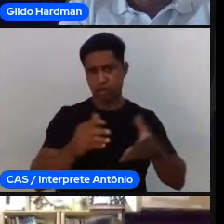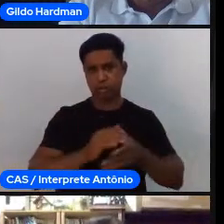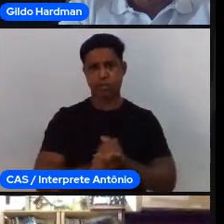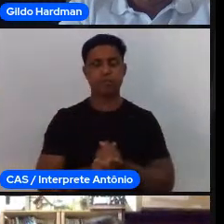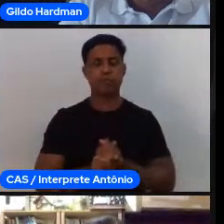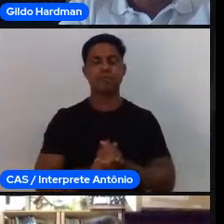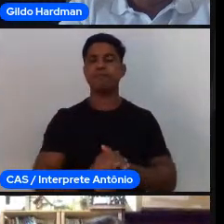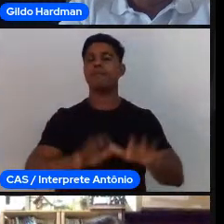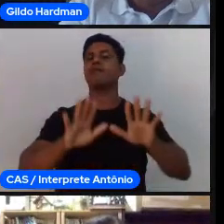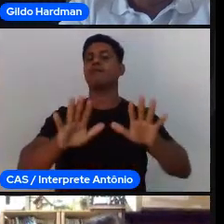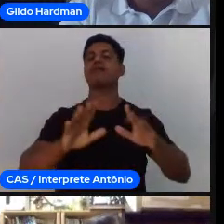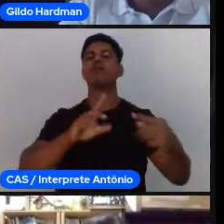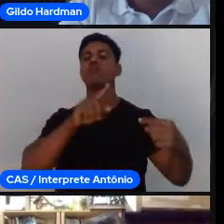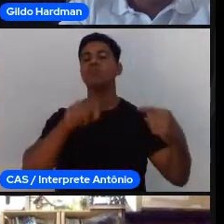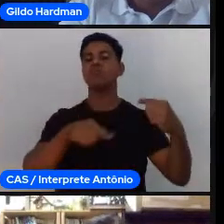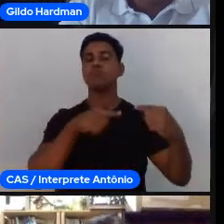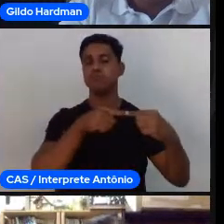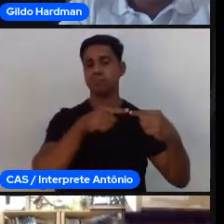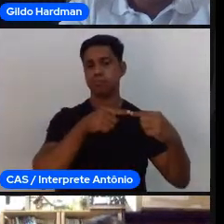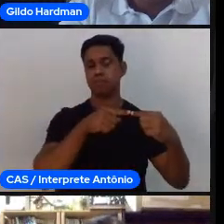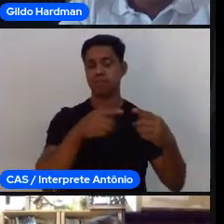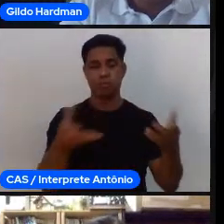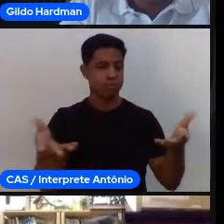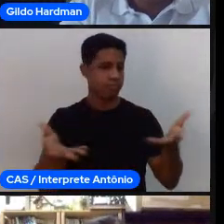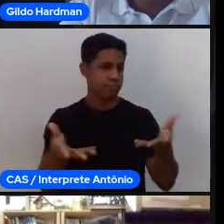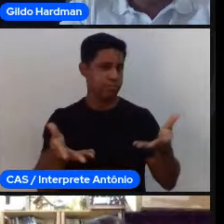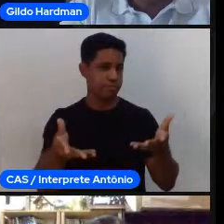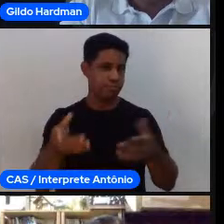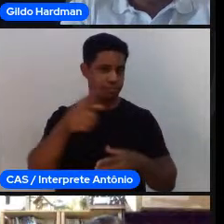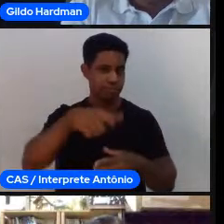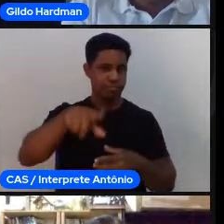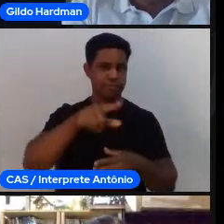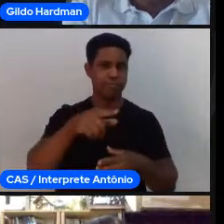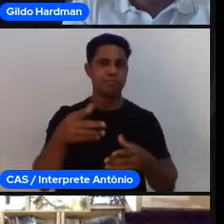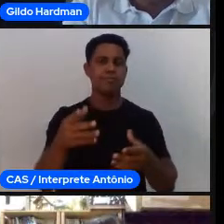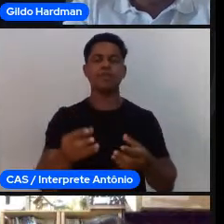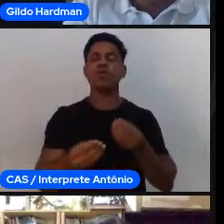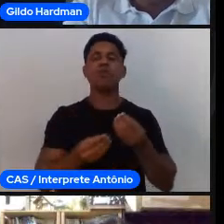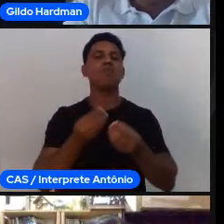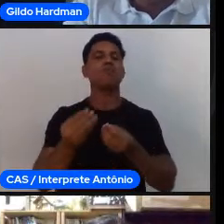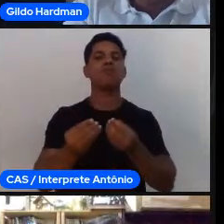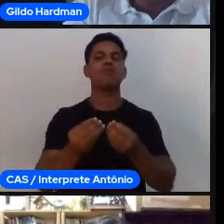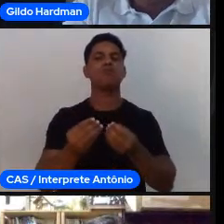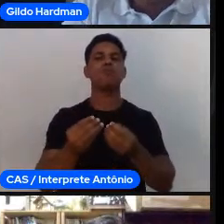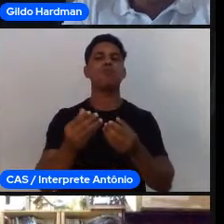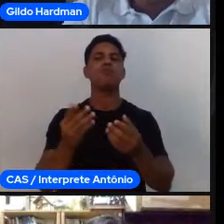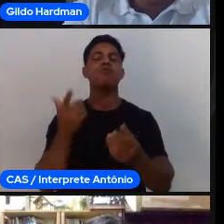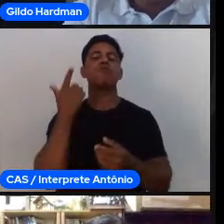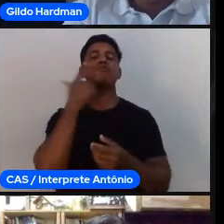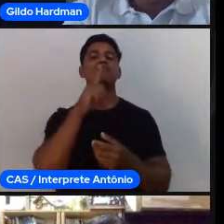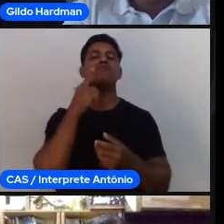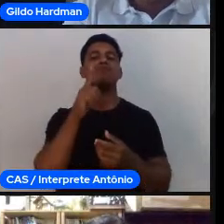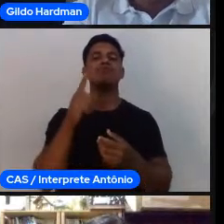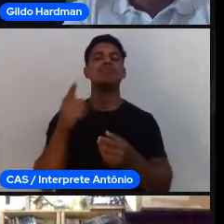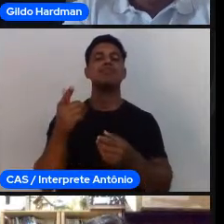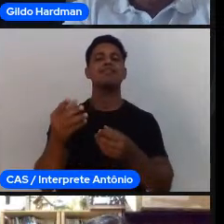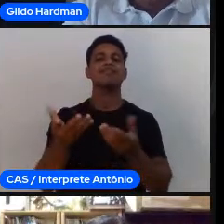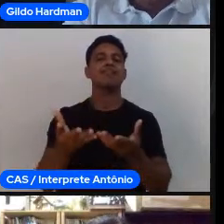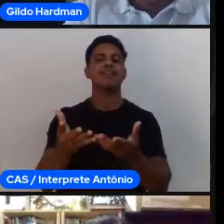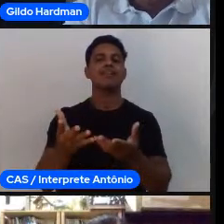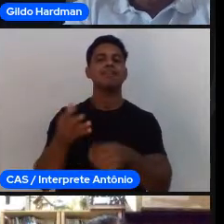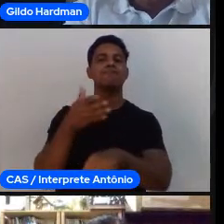objetivo com vocês hoje, que eu espero que a gente consiga refletir sobre o alcance da intervenção de treinadores, de professores,